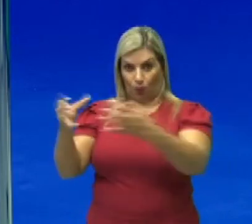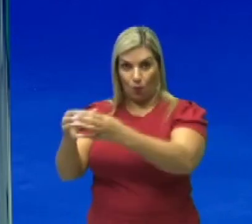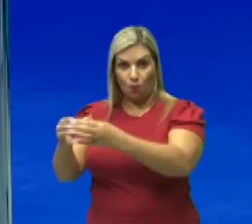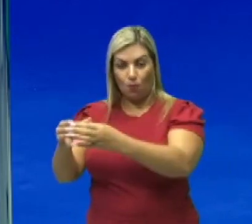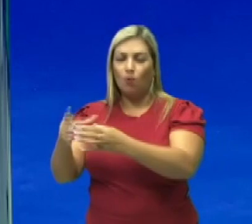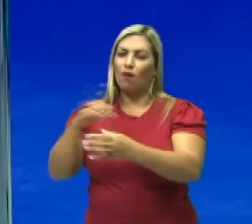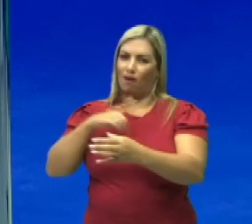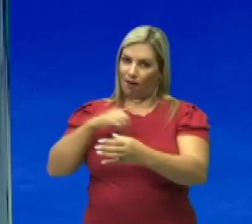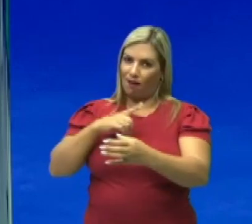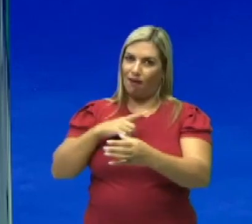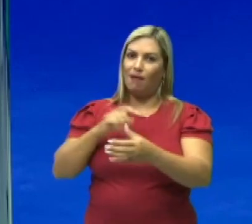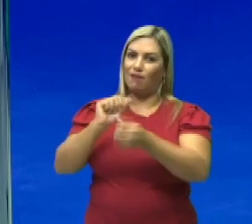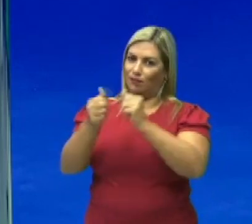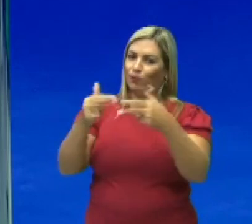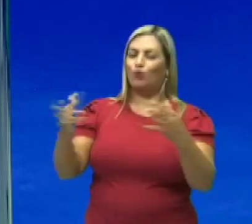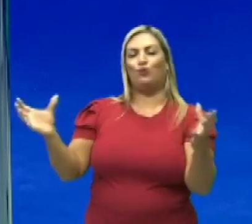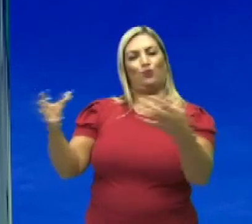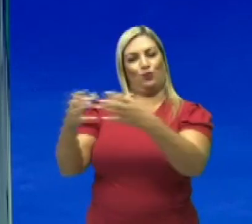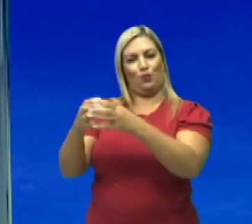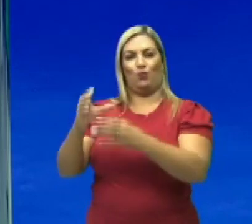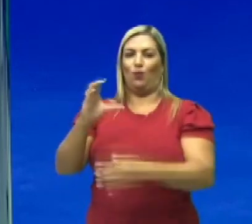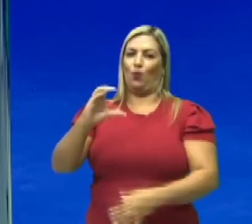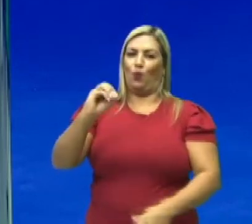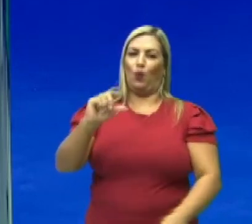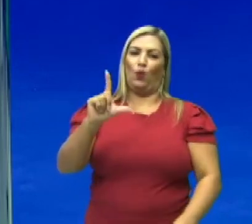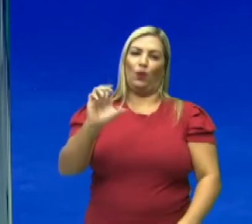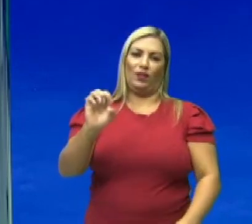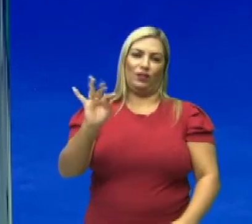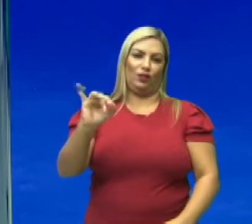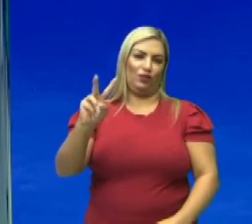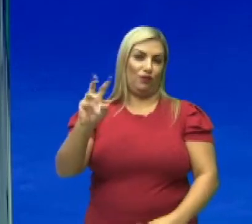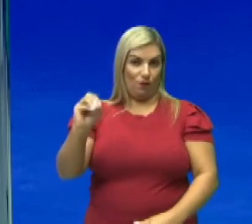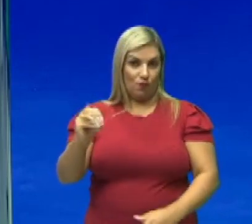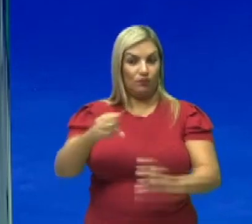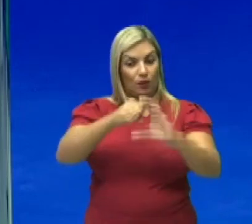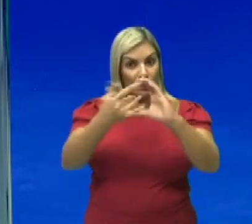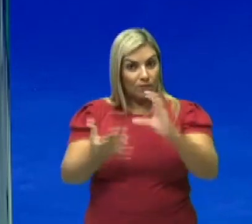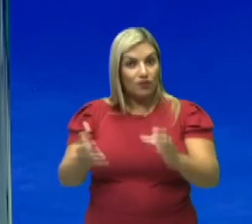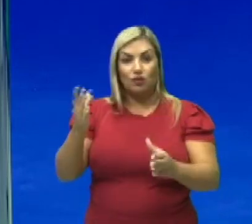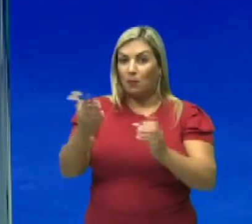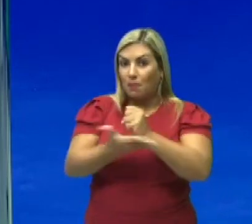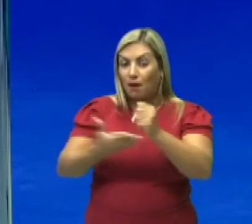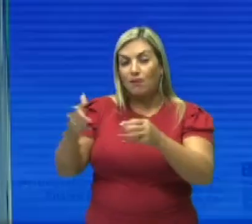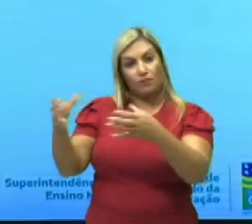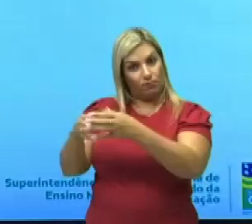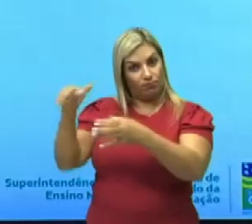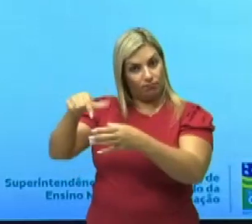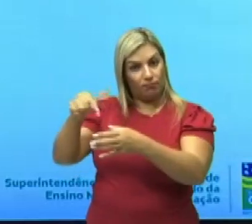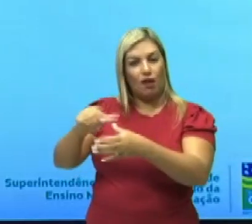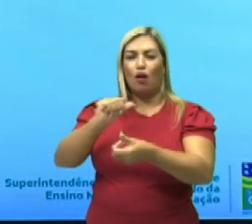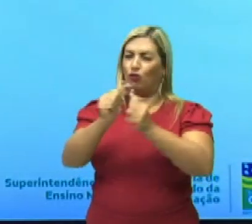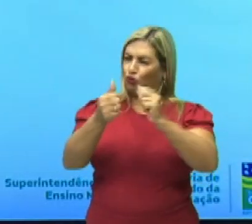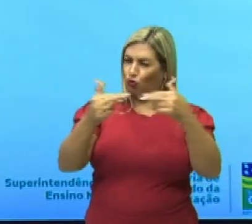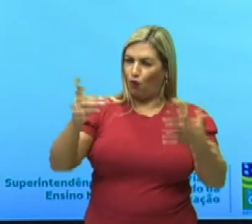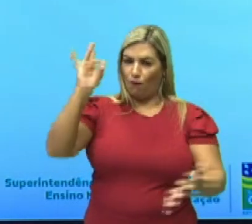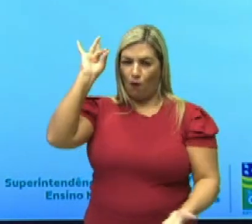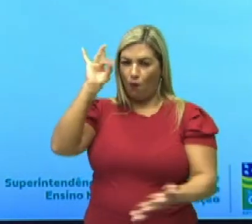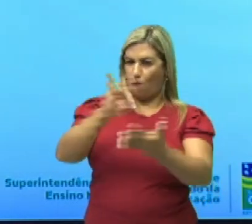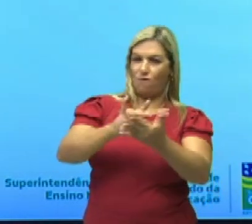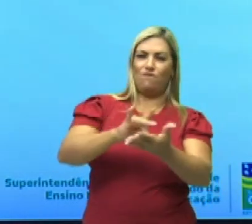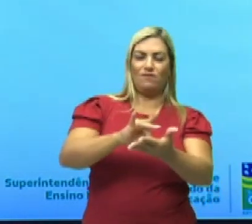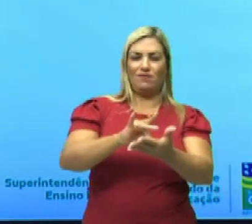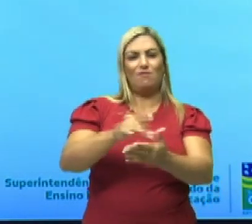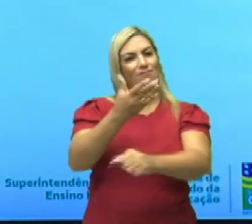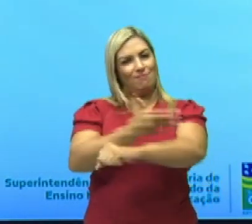é considerado esporte coletivo. Então, qual é a característica básica do esporte coletivo? São jogos oficializados,